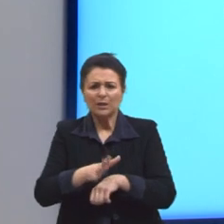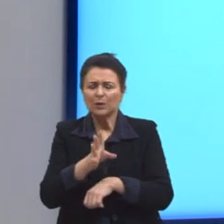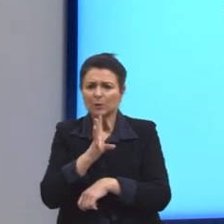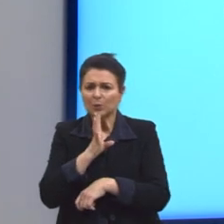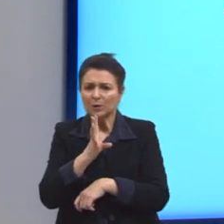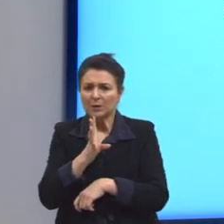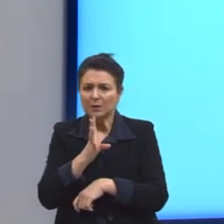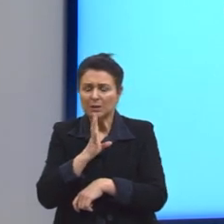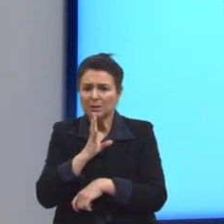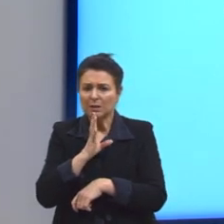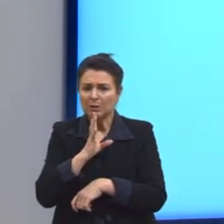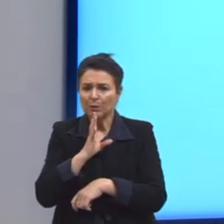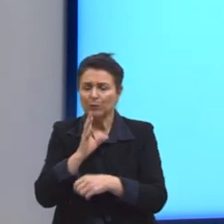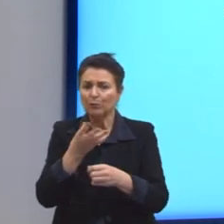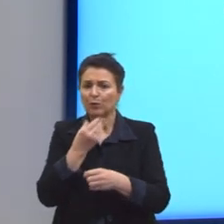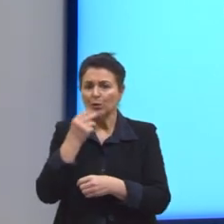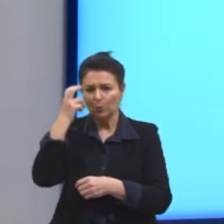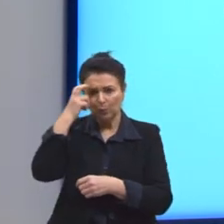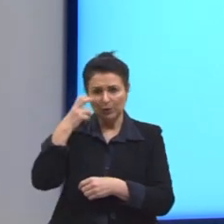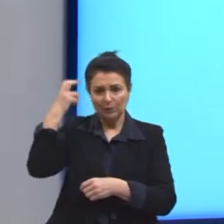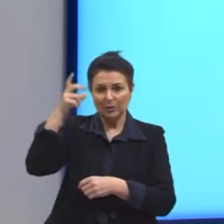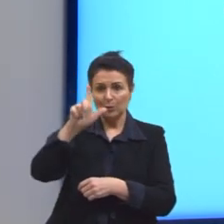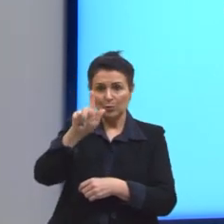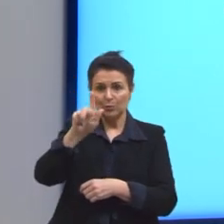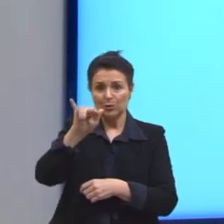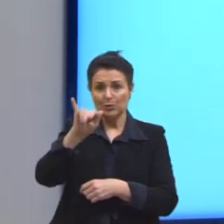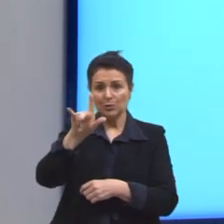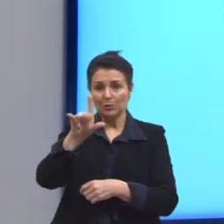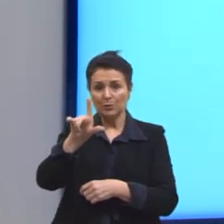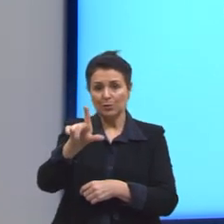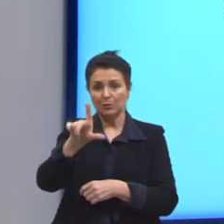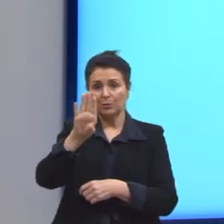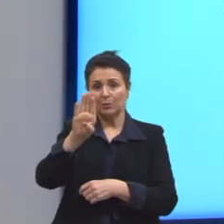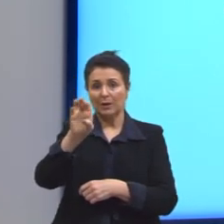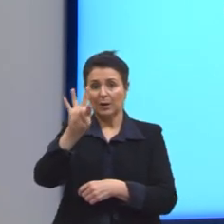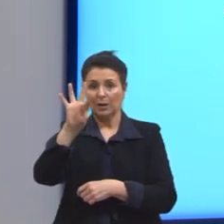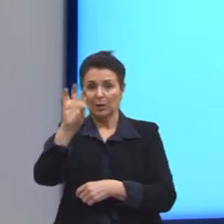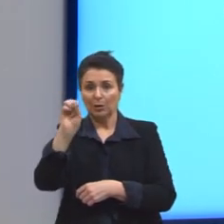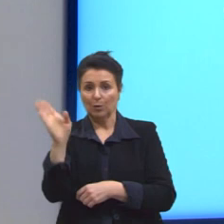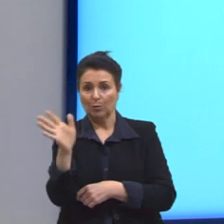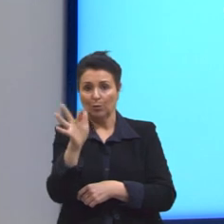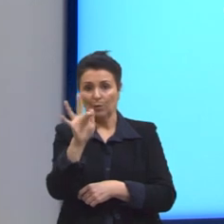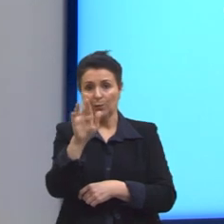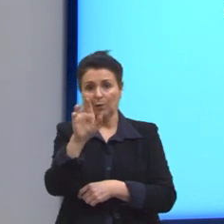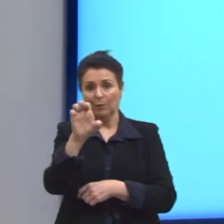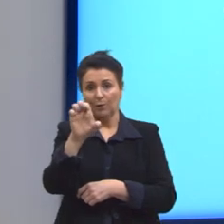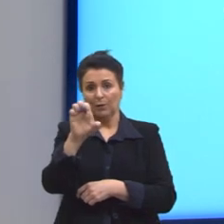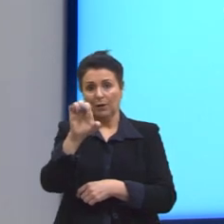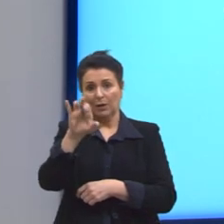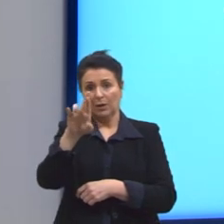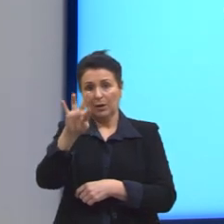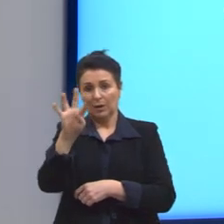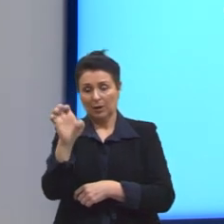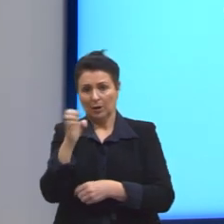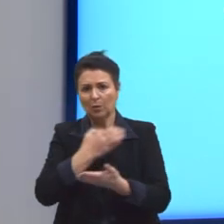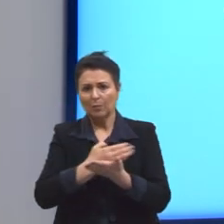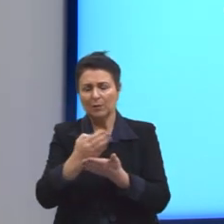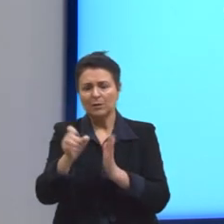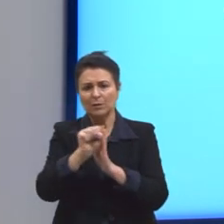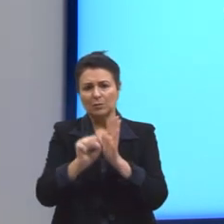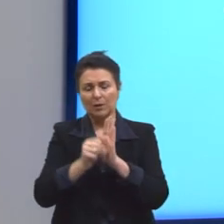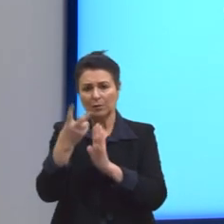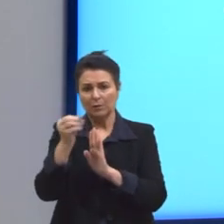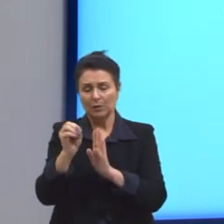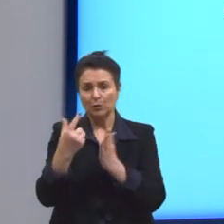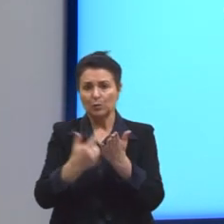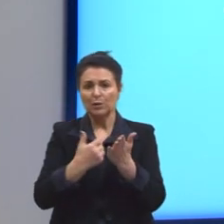foi feita por um intelectual chamado Gilberto Freire, um intelectual brasileiro ali do início do século XX. O livro mais famoso